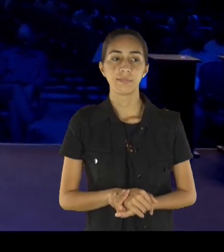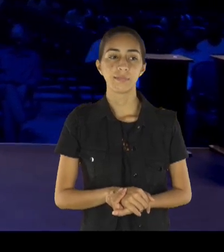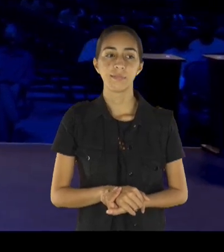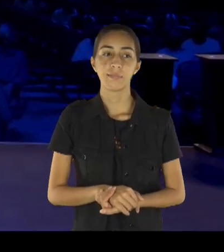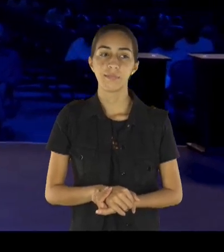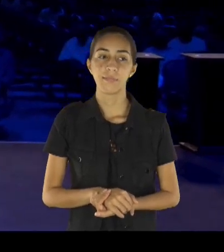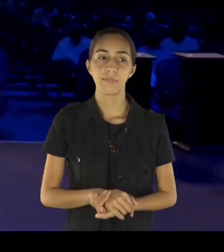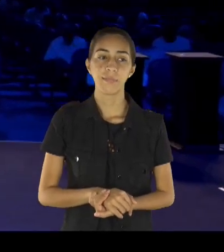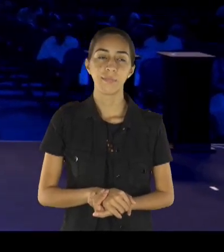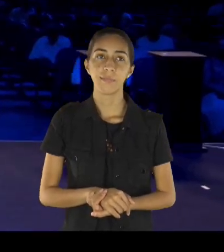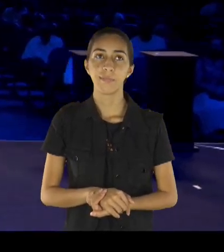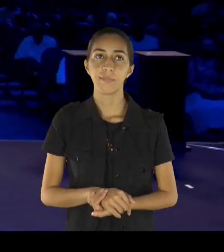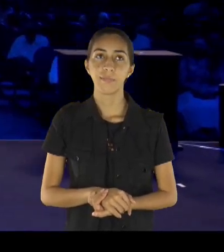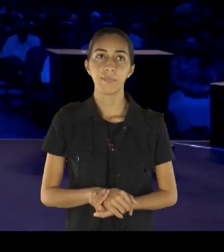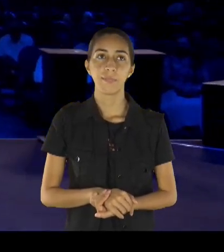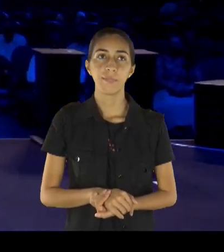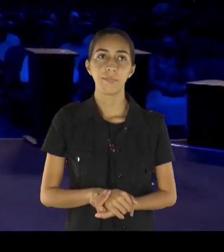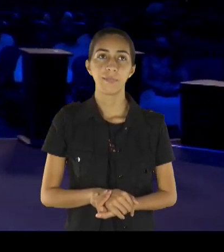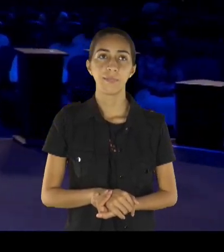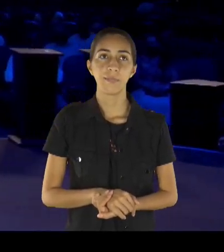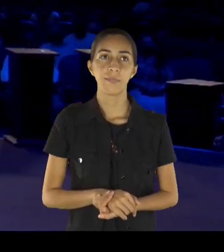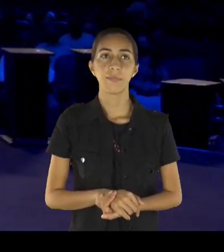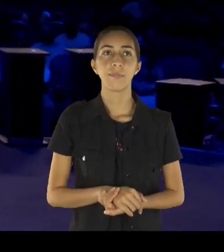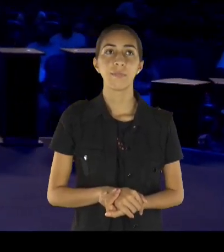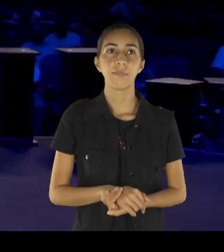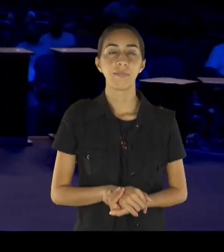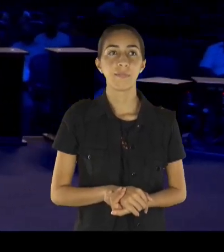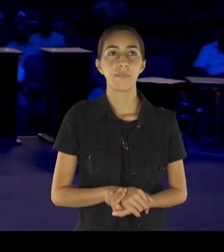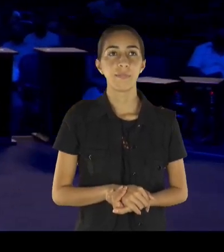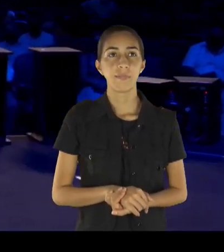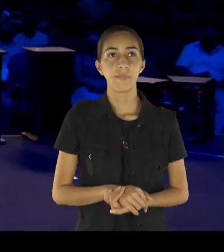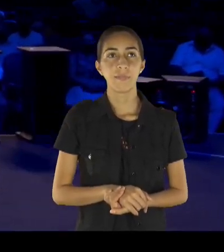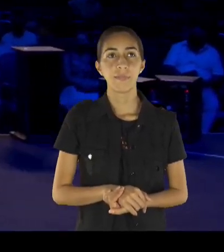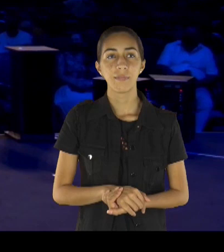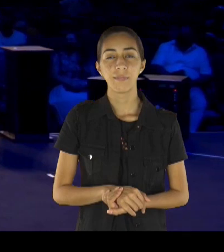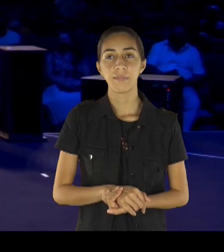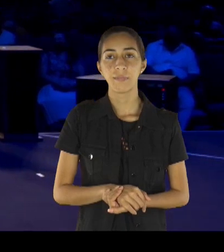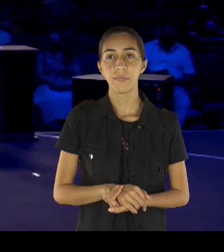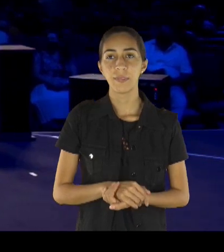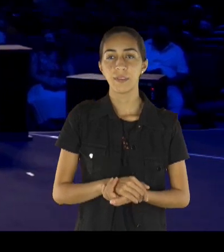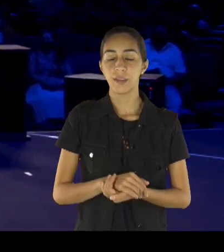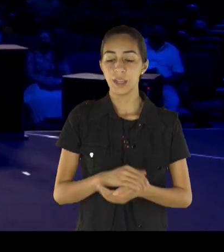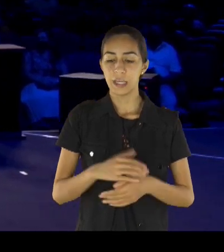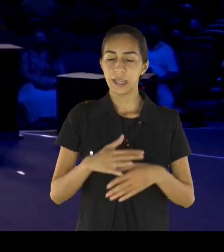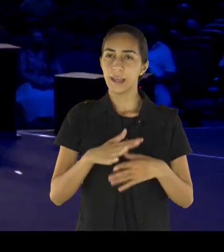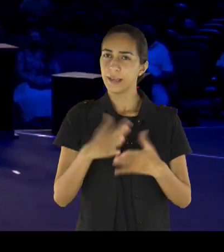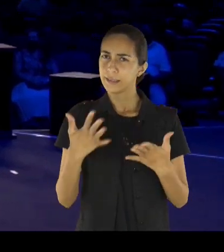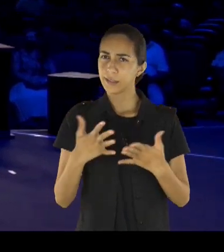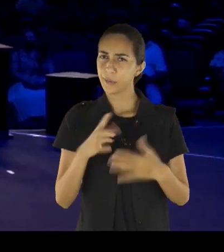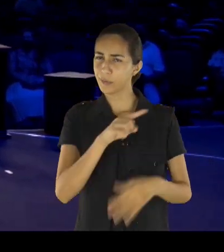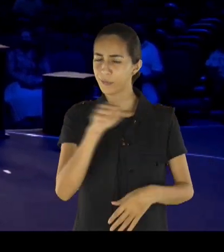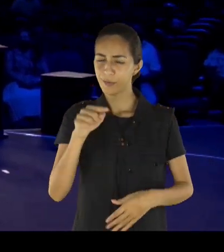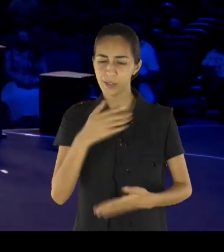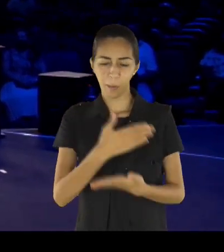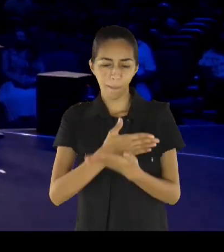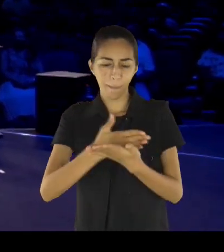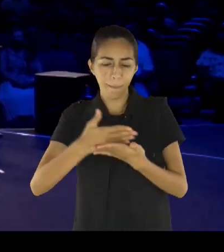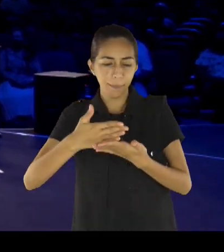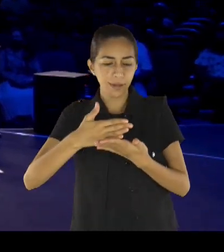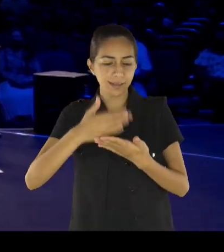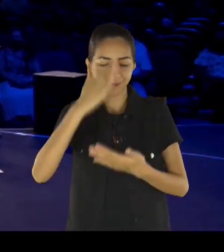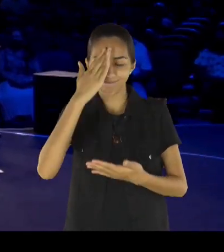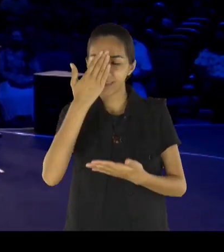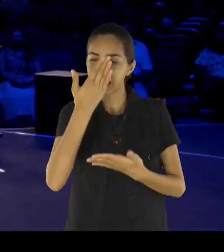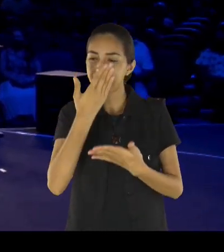a ter ânimo, quando você encosta, a pé de alguém, que te anima, você começa, a revigorar suas forças, e aqui, Paulo está